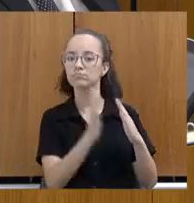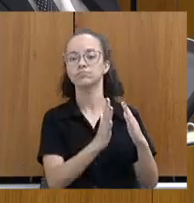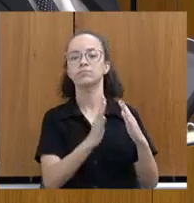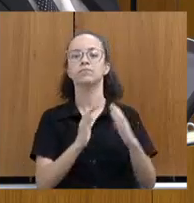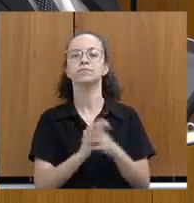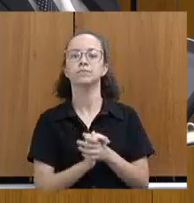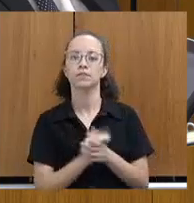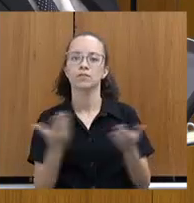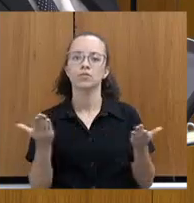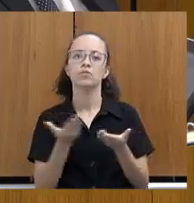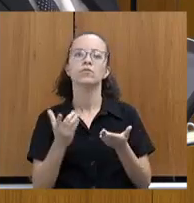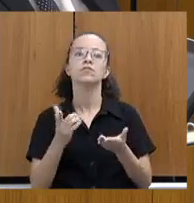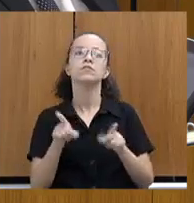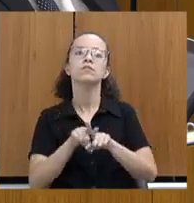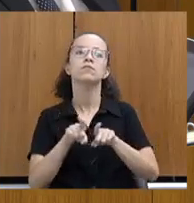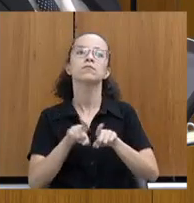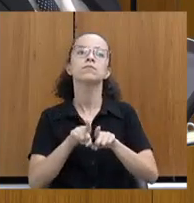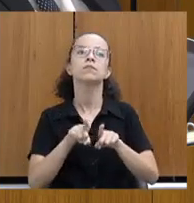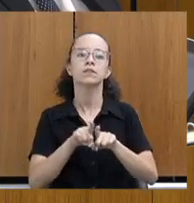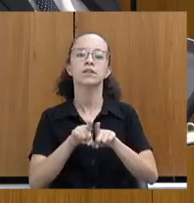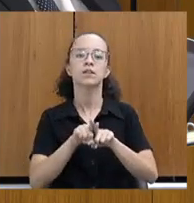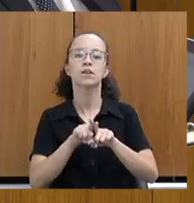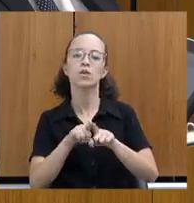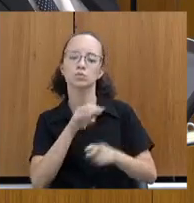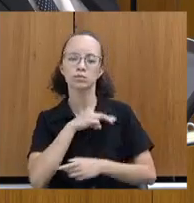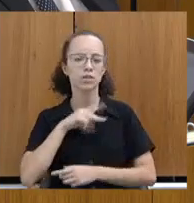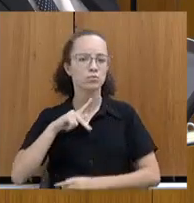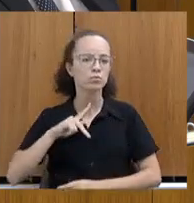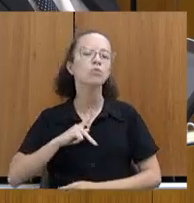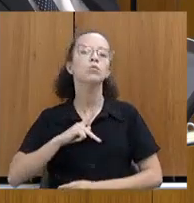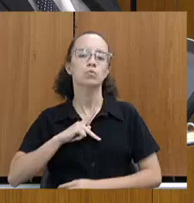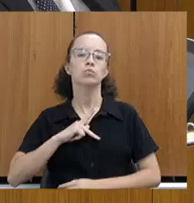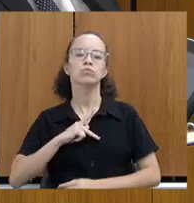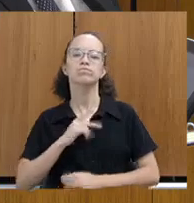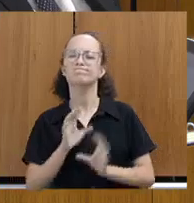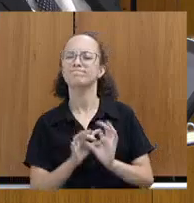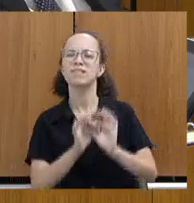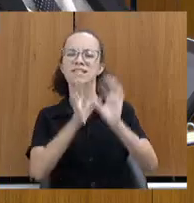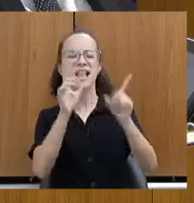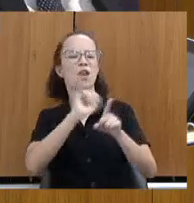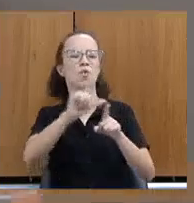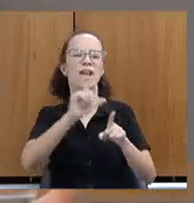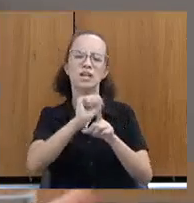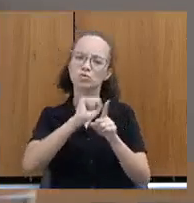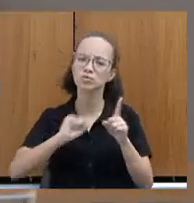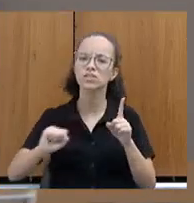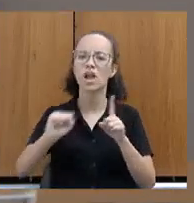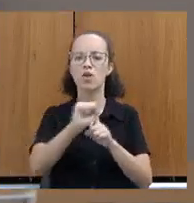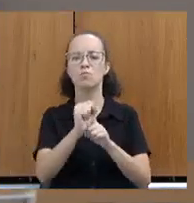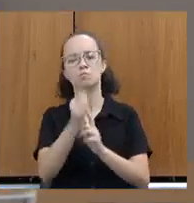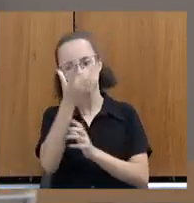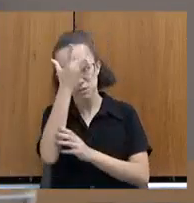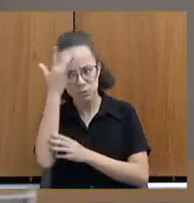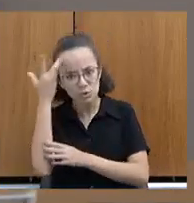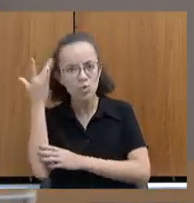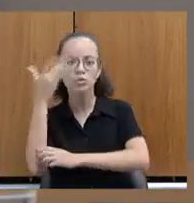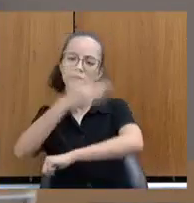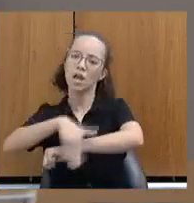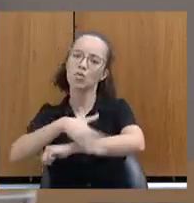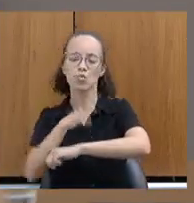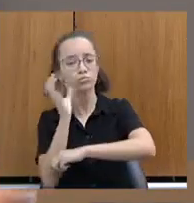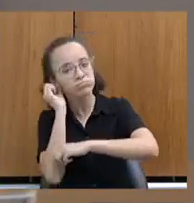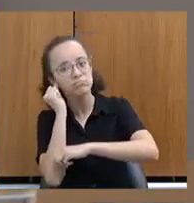o CAOMA, que é do Ministério Público, também disponibilizou vários aluguéis sociais para essas pessoas em população de rua.